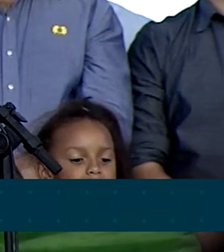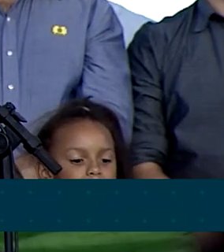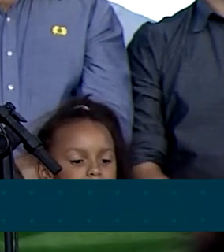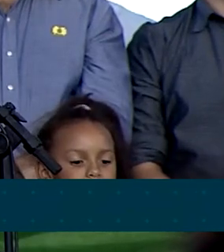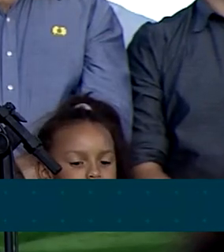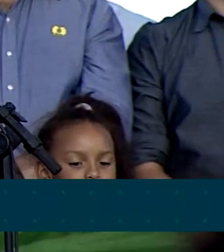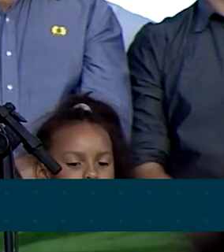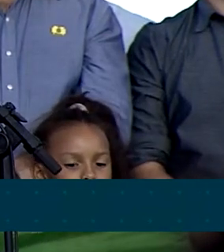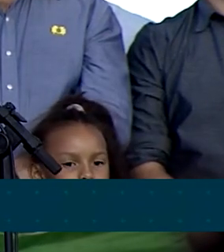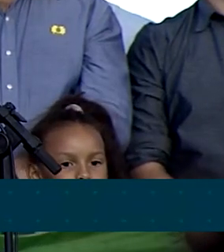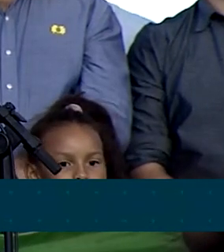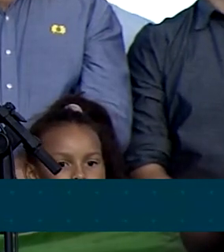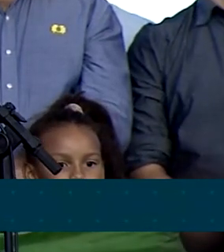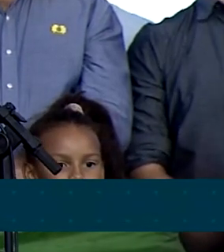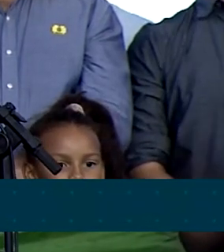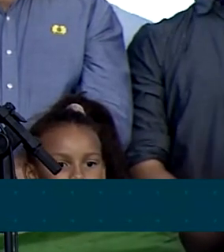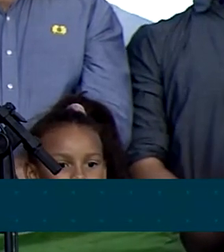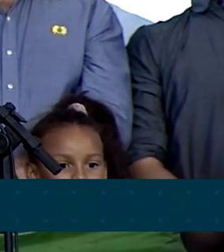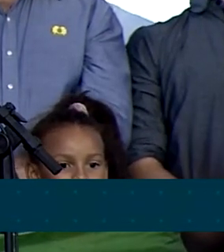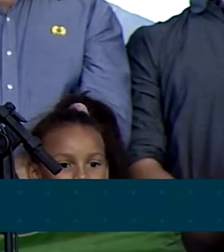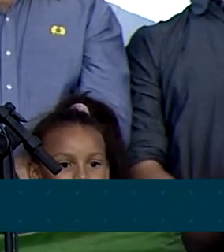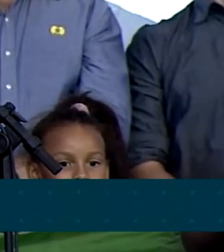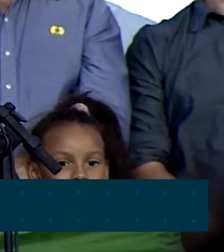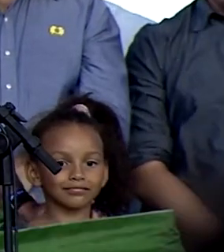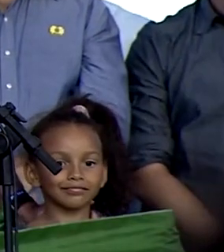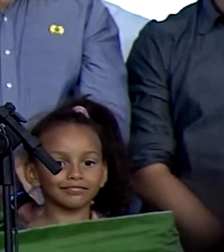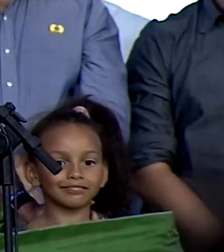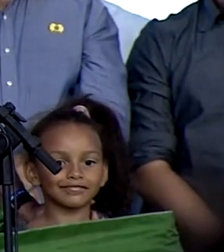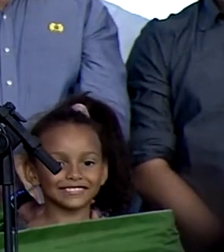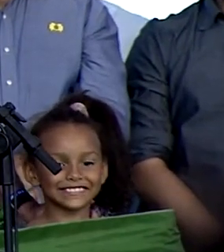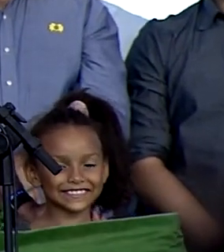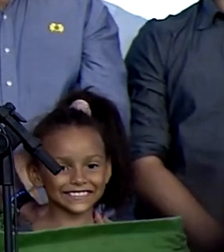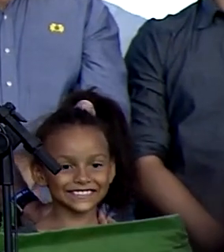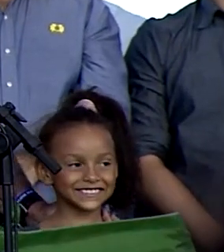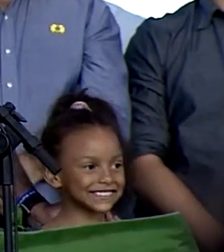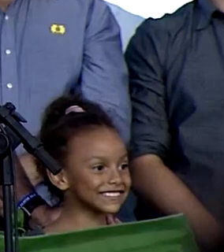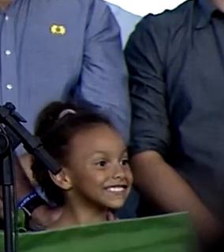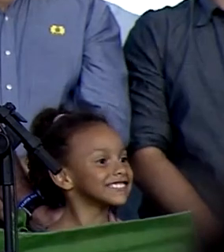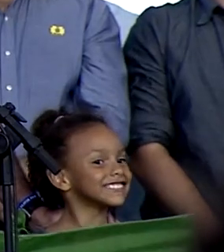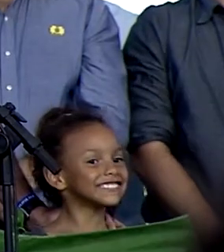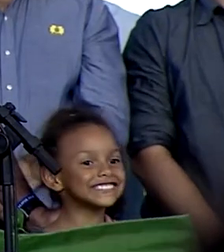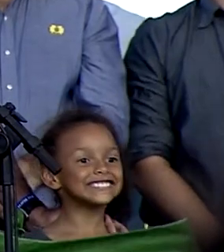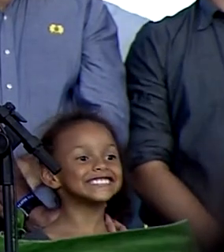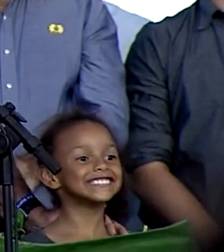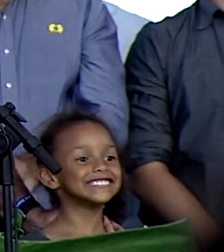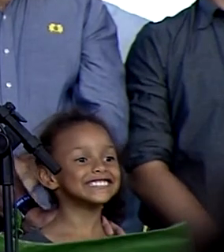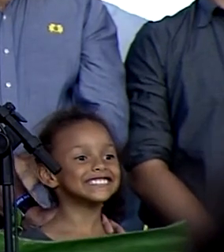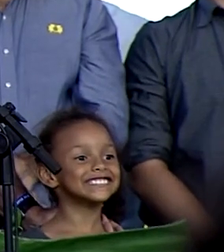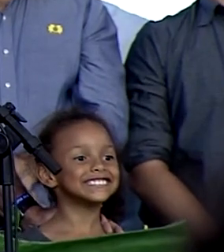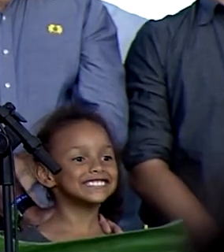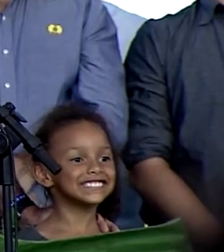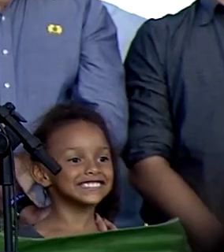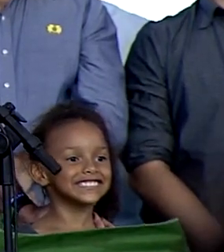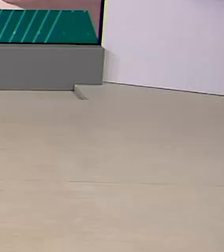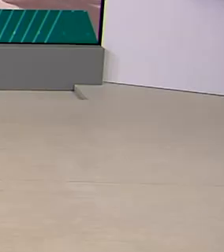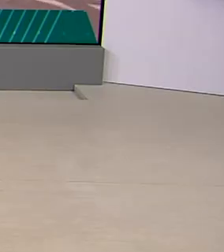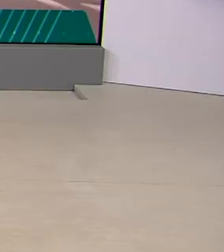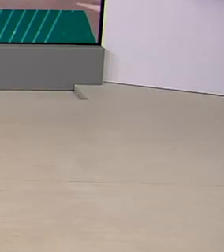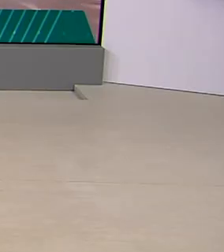liberdade. É a certeza que tem um teto para onde vai morar para o resto da sua vida.